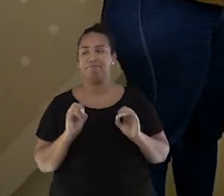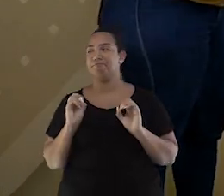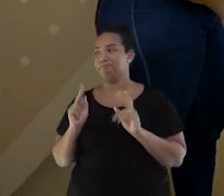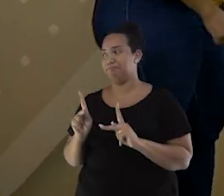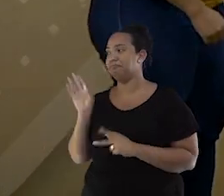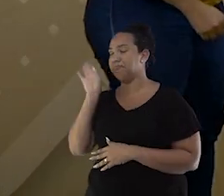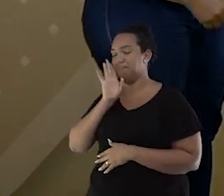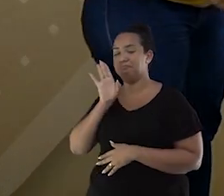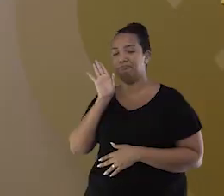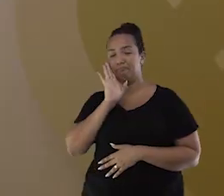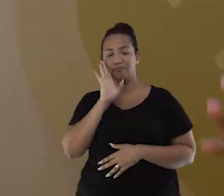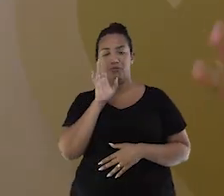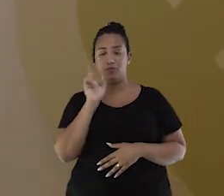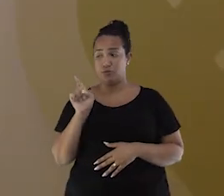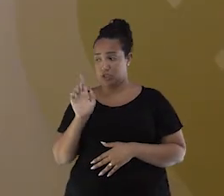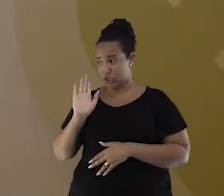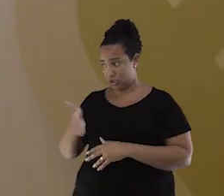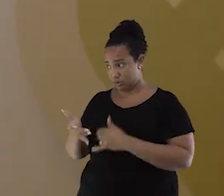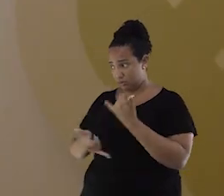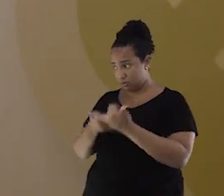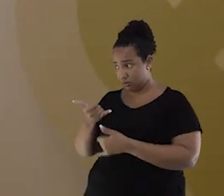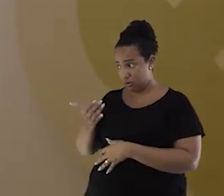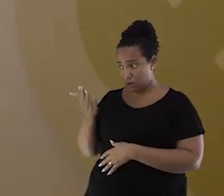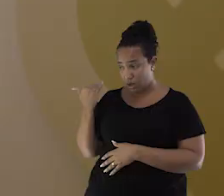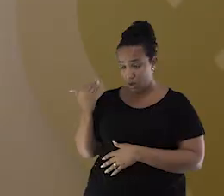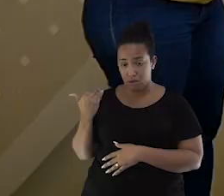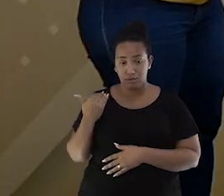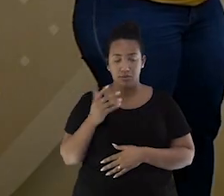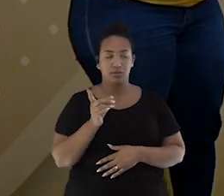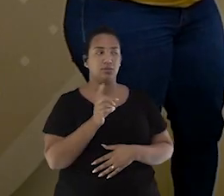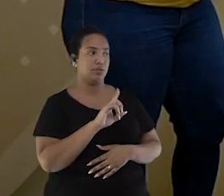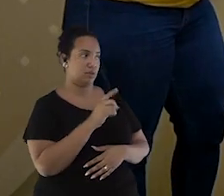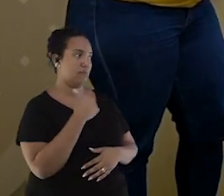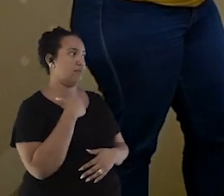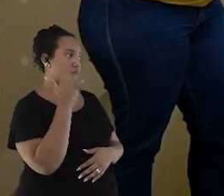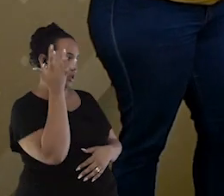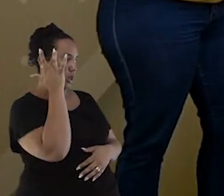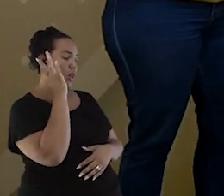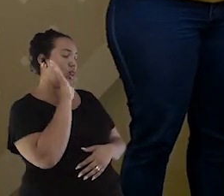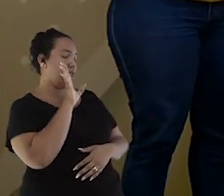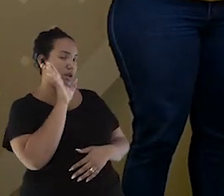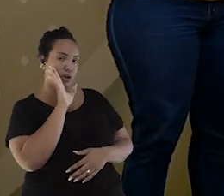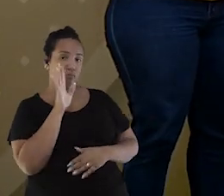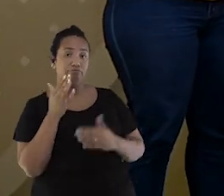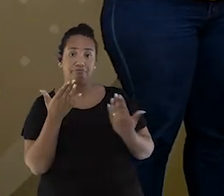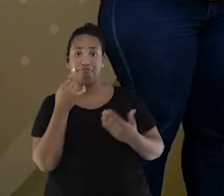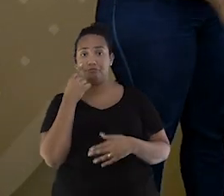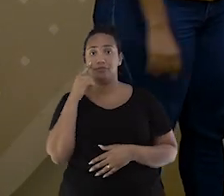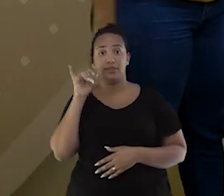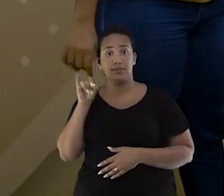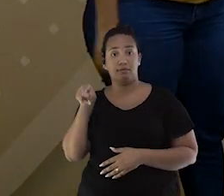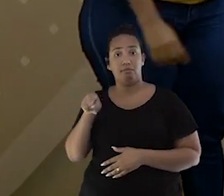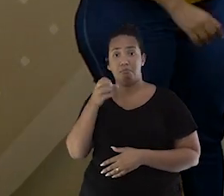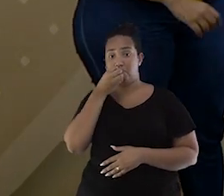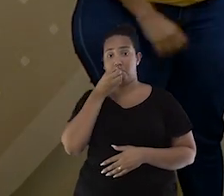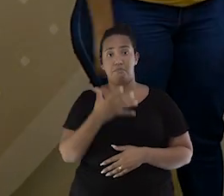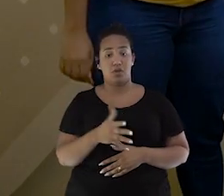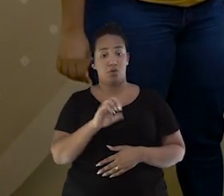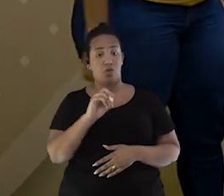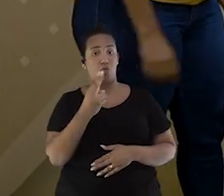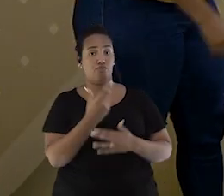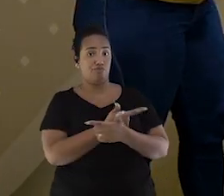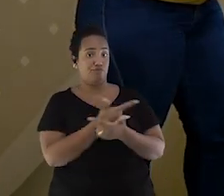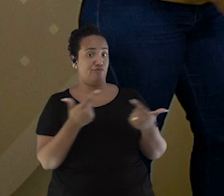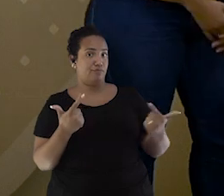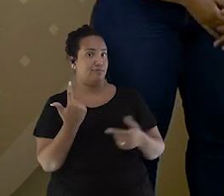você já jogou esse jogo antes? Não, mas acho legal. Então vamos ver se a Beatriz vai se sair bem, se fazer sorte de principiante ou não dessa